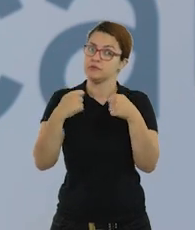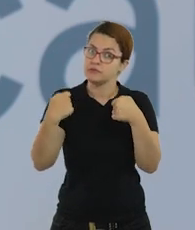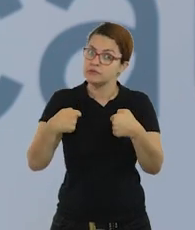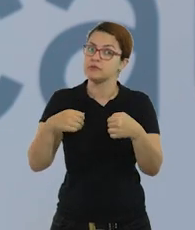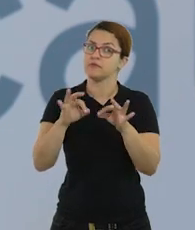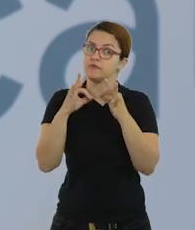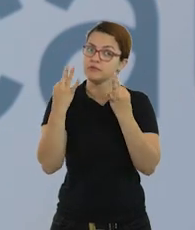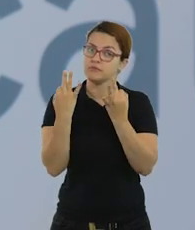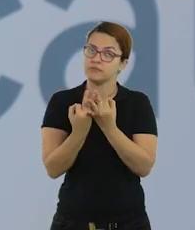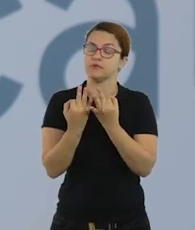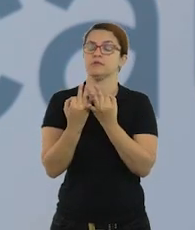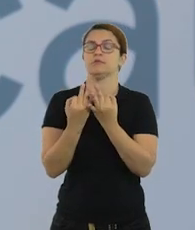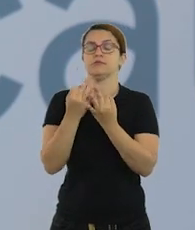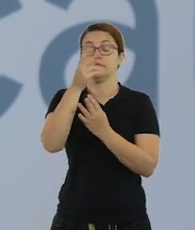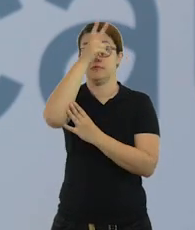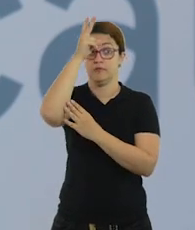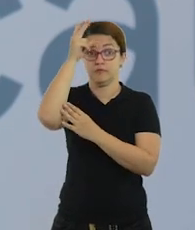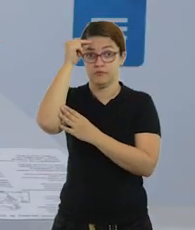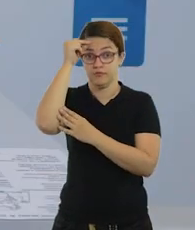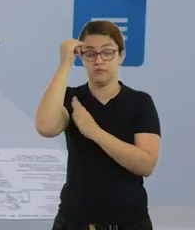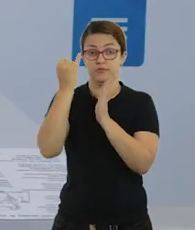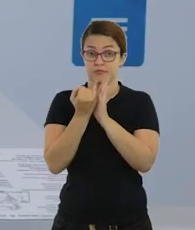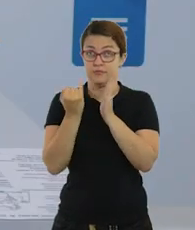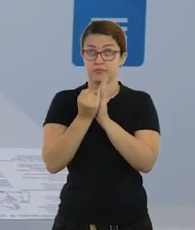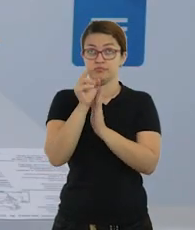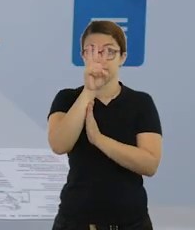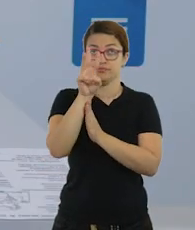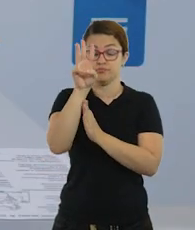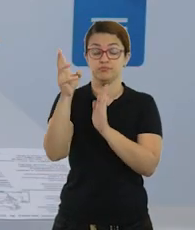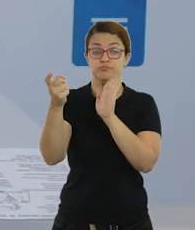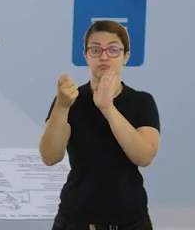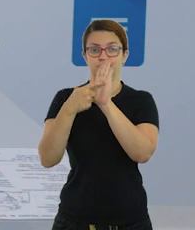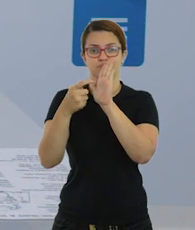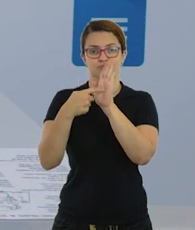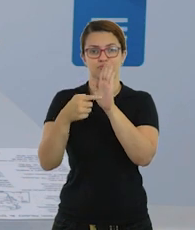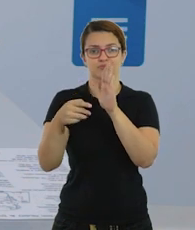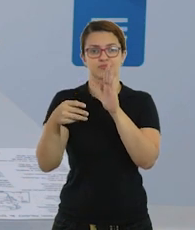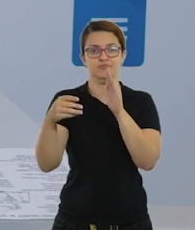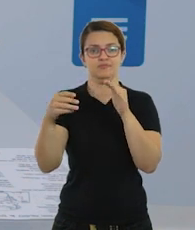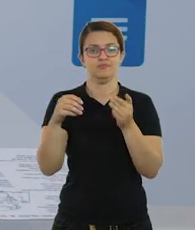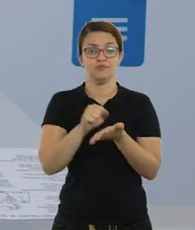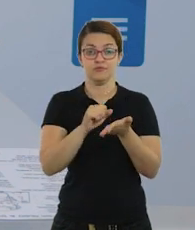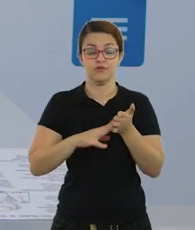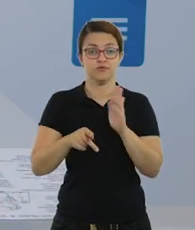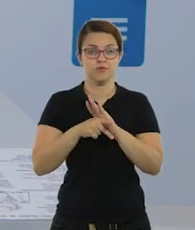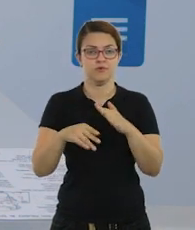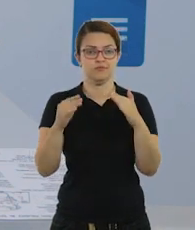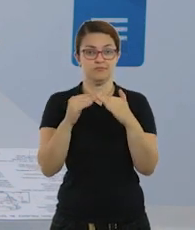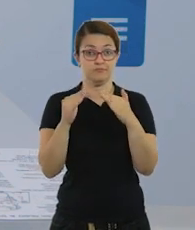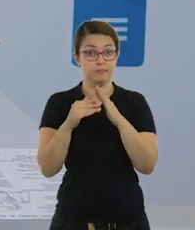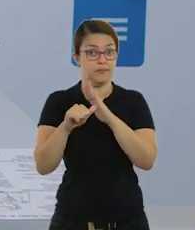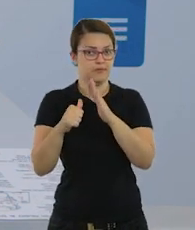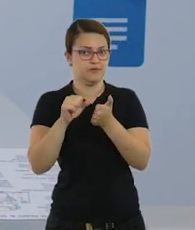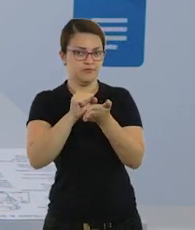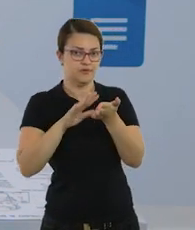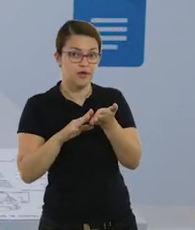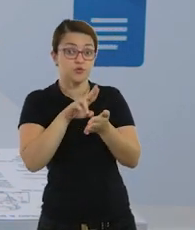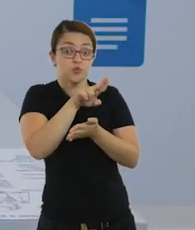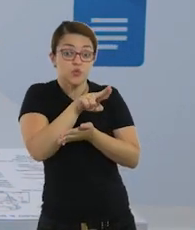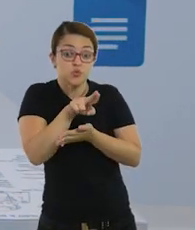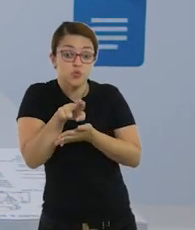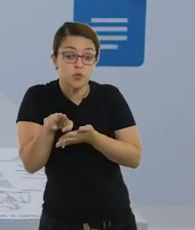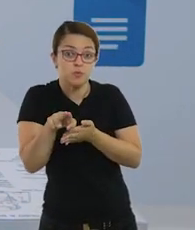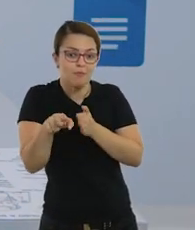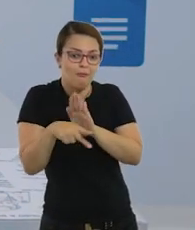prefeitura e cliquem no link lição de casa. A primeira sugestão de atividade é o trabalho com o nome da criança. Por que